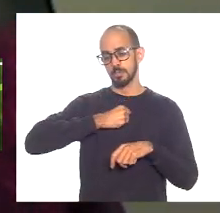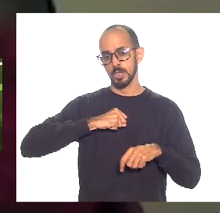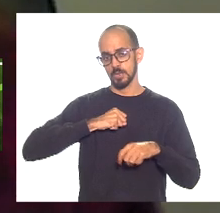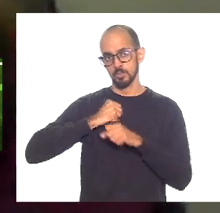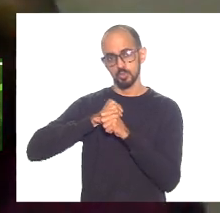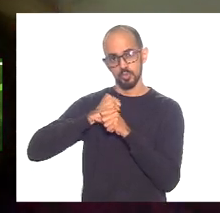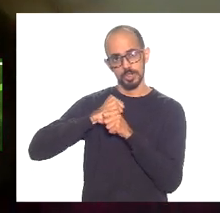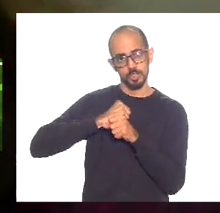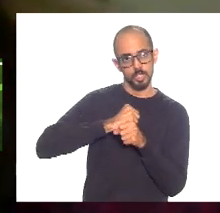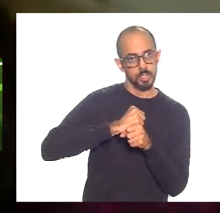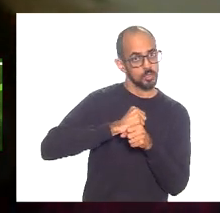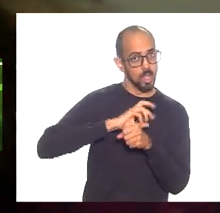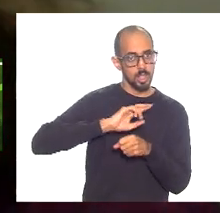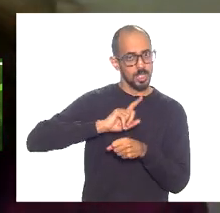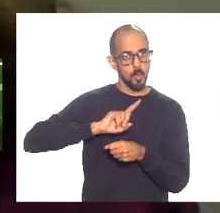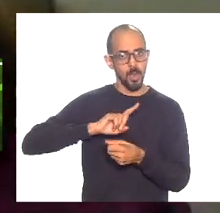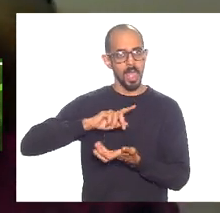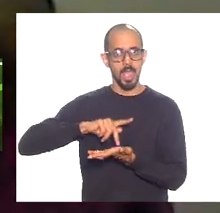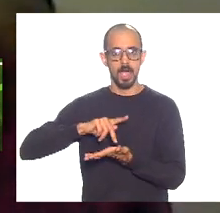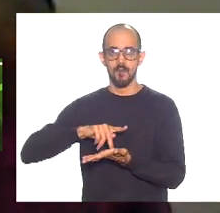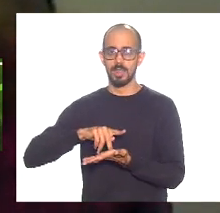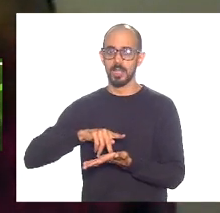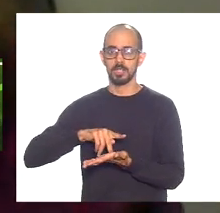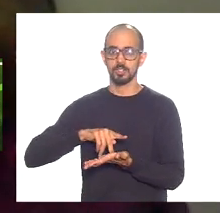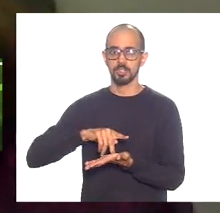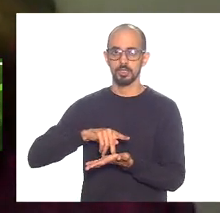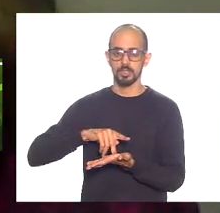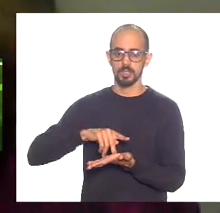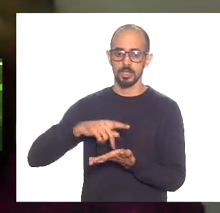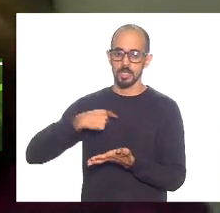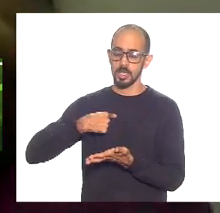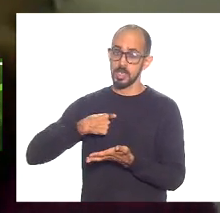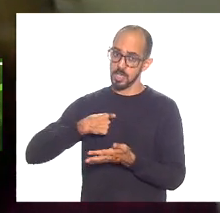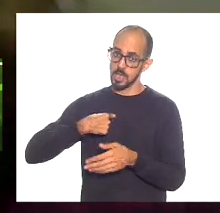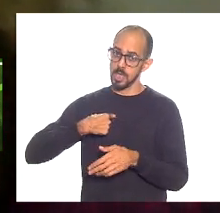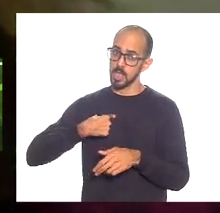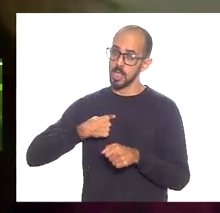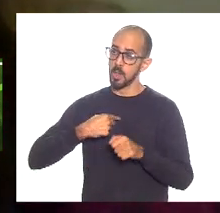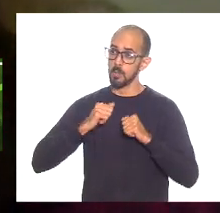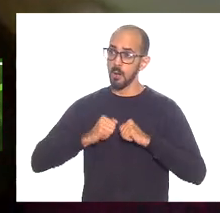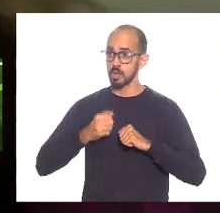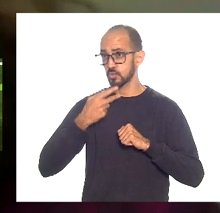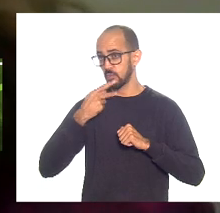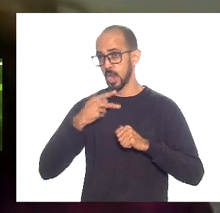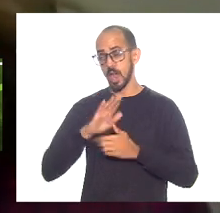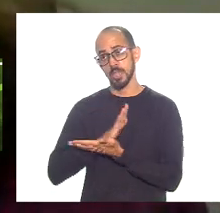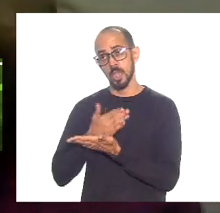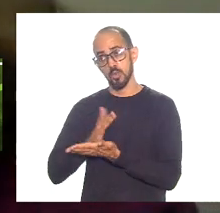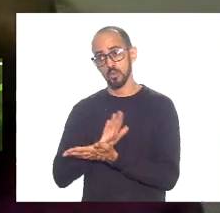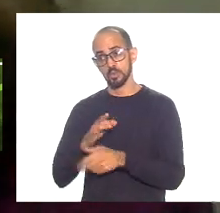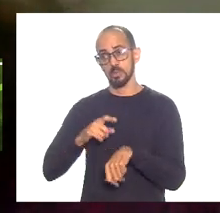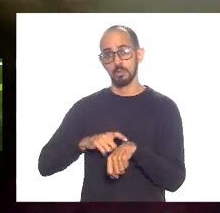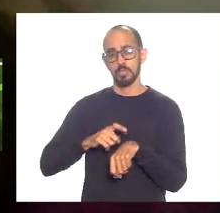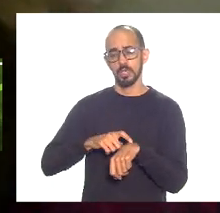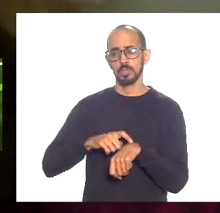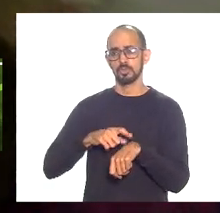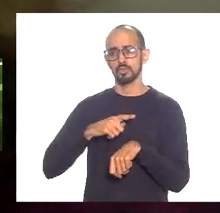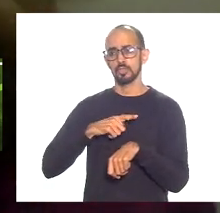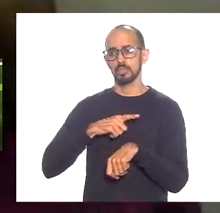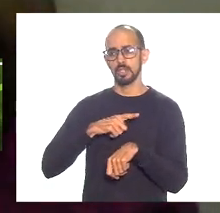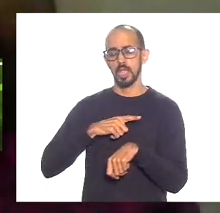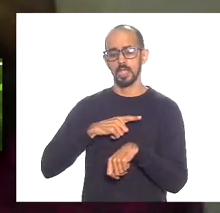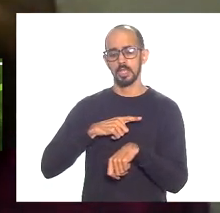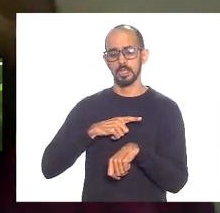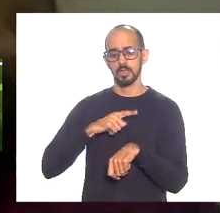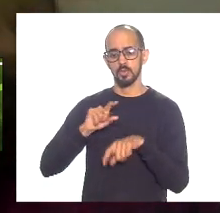não é essa realidade eu ousaria dizer em alguns momentos né uma sinalização de